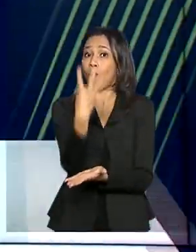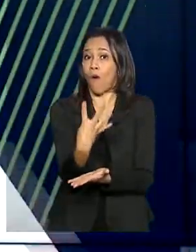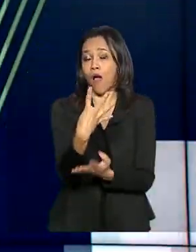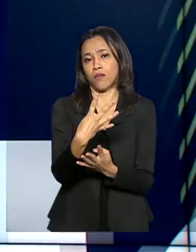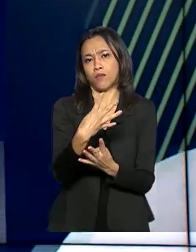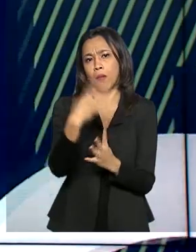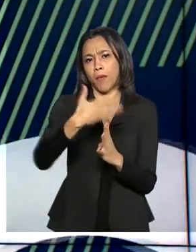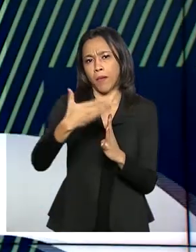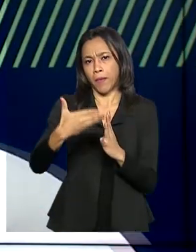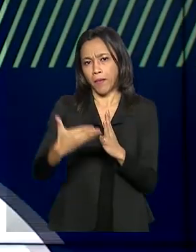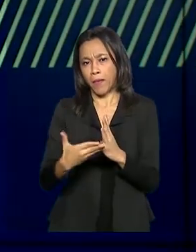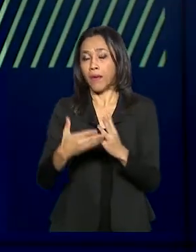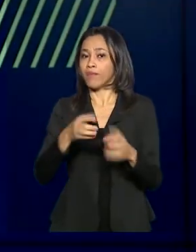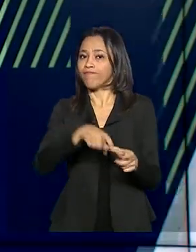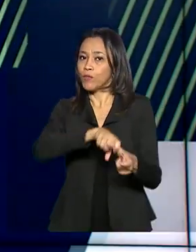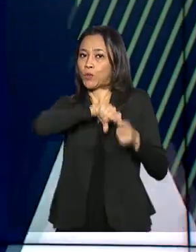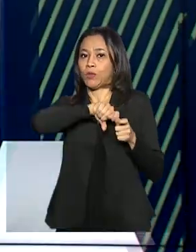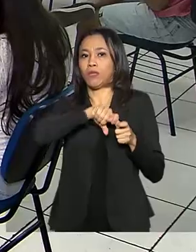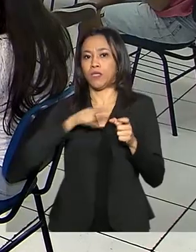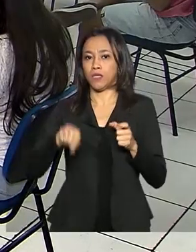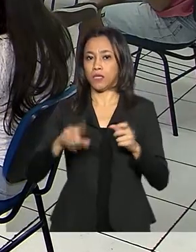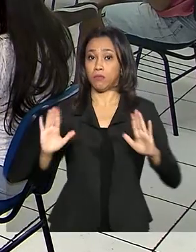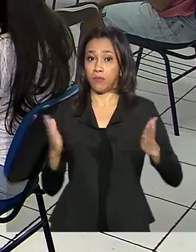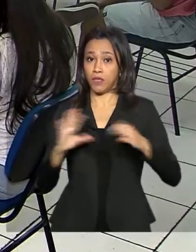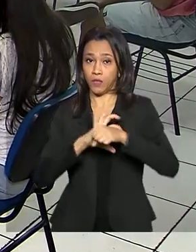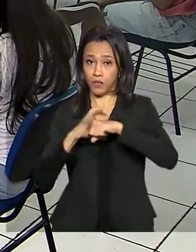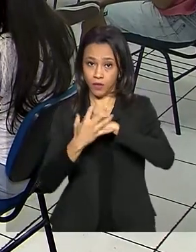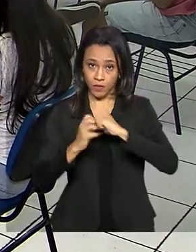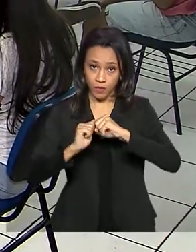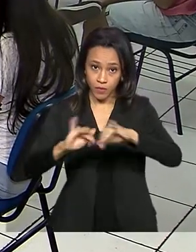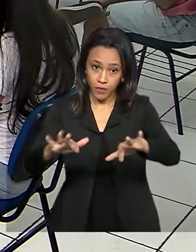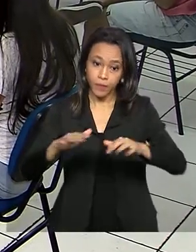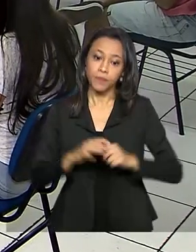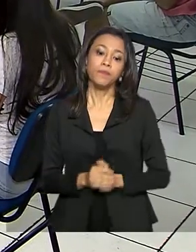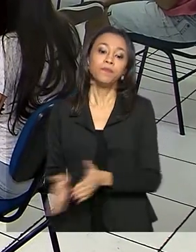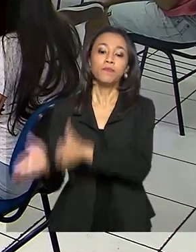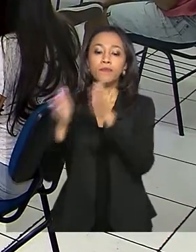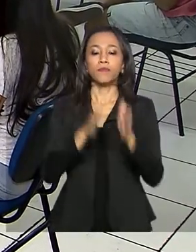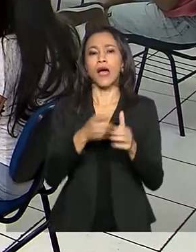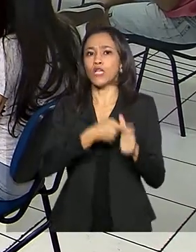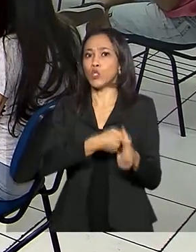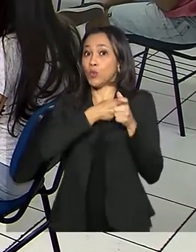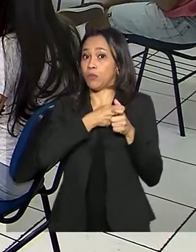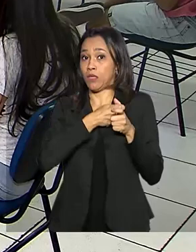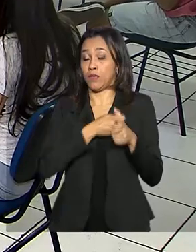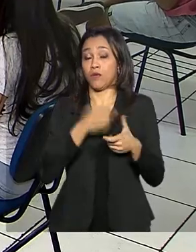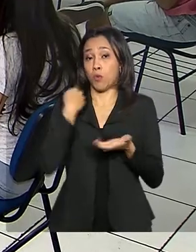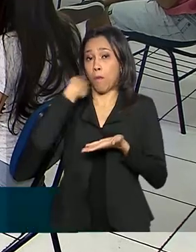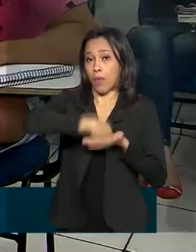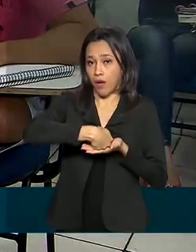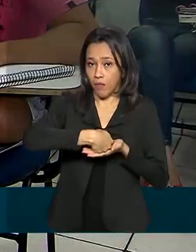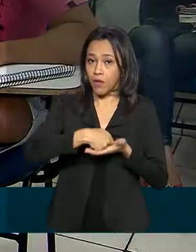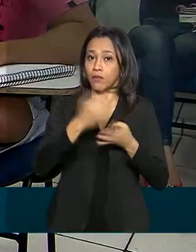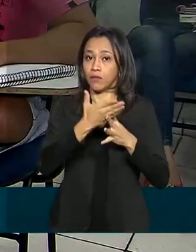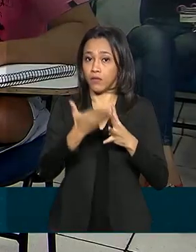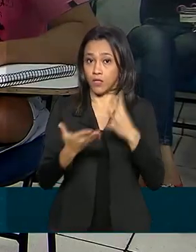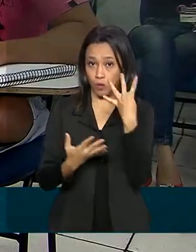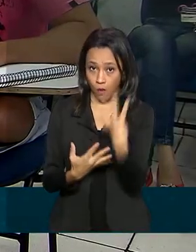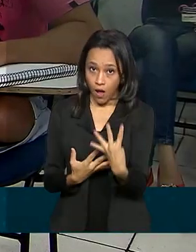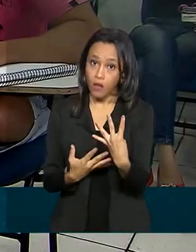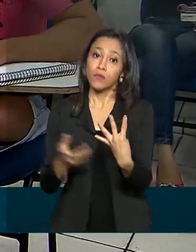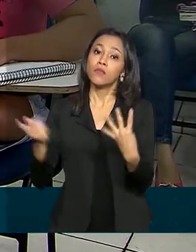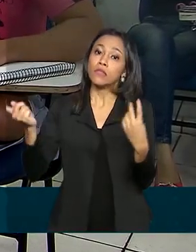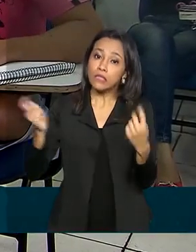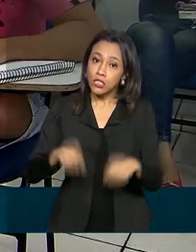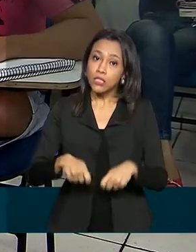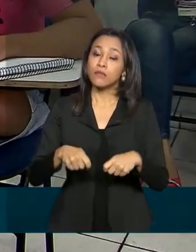suspensas durante a pandemia. A suspensão dos pagamentos das parcelas do FIES já pode ser solicitada